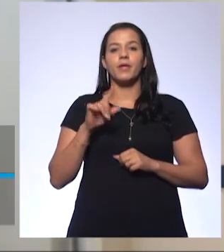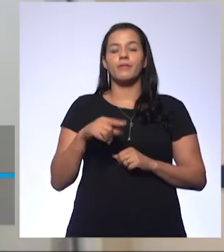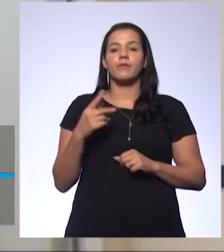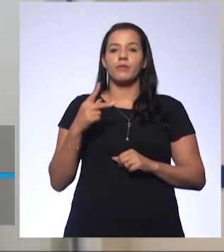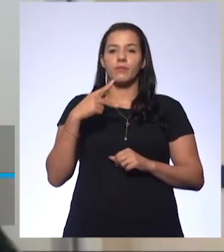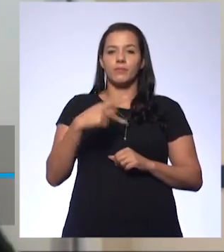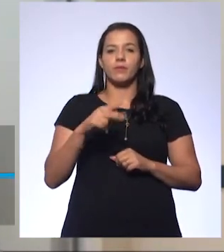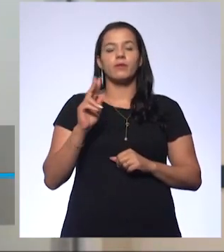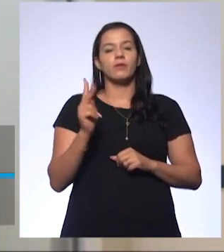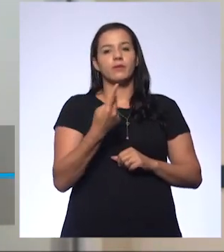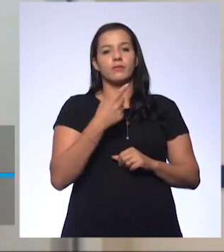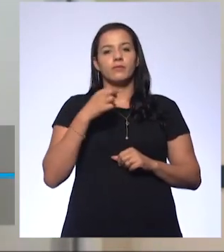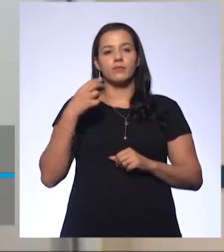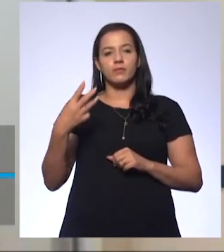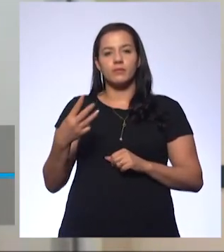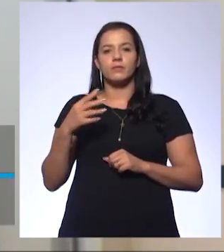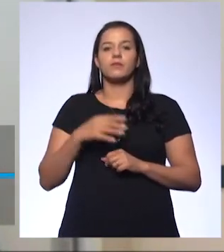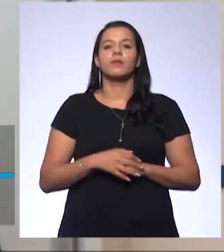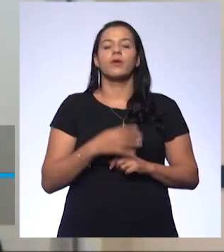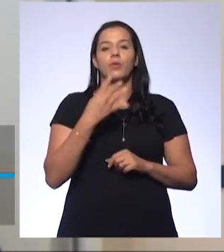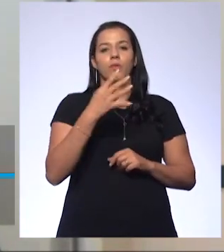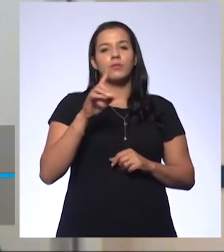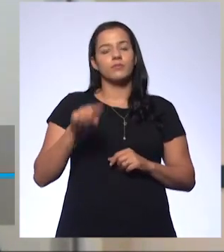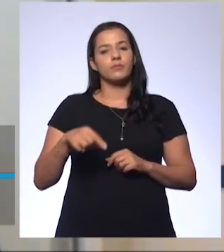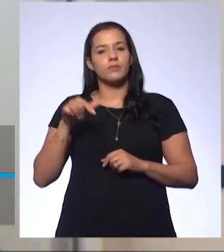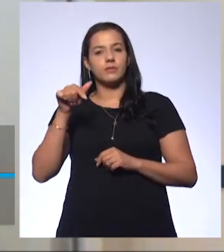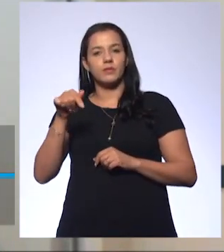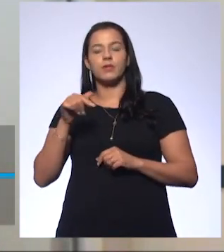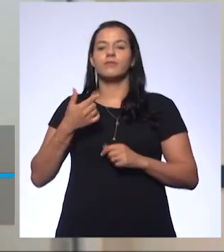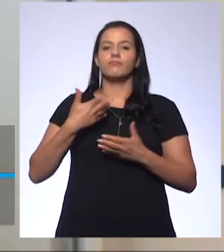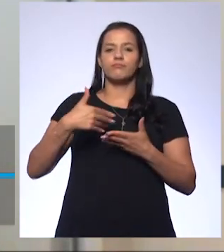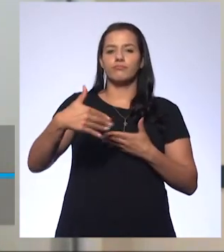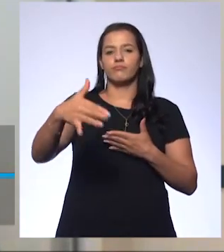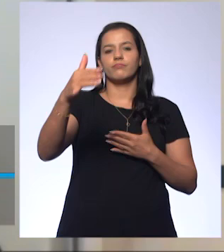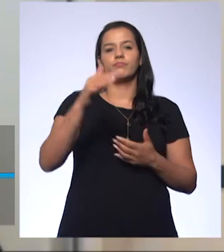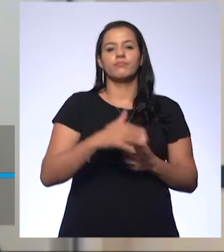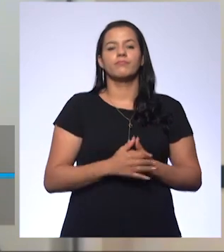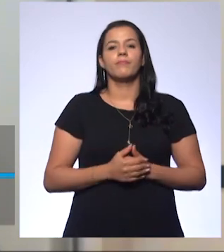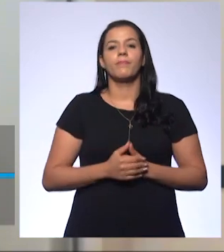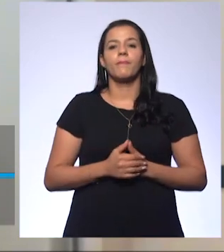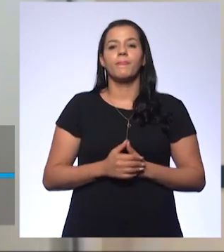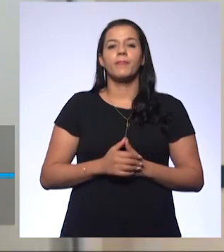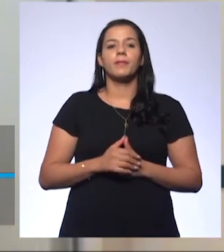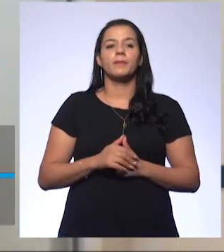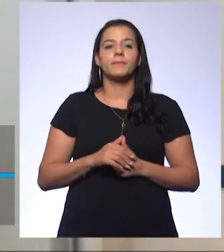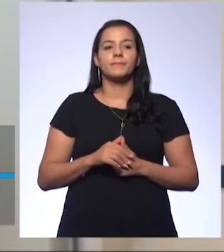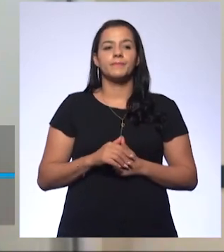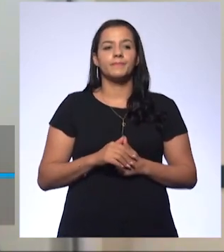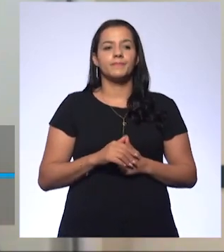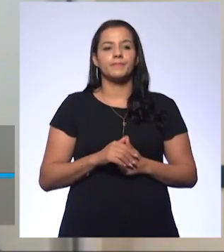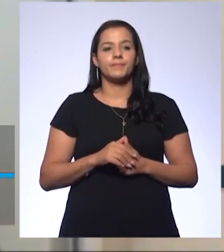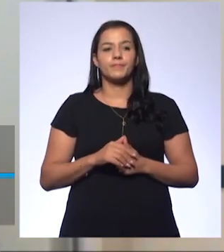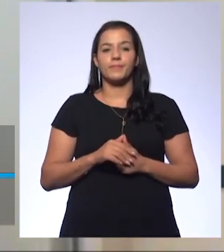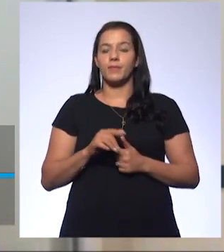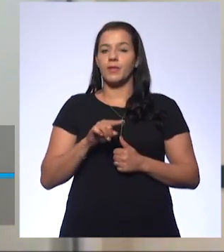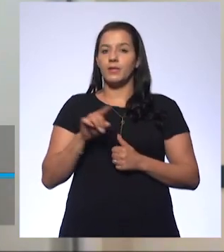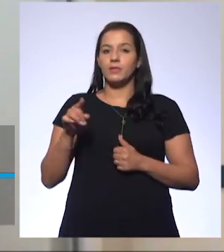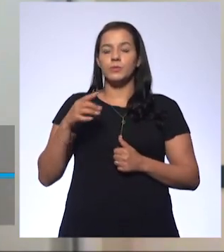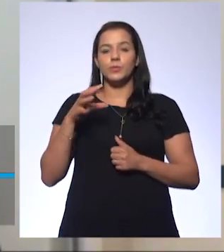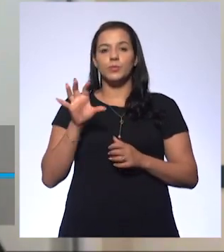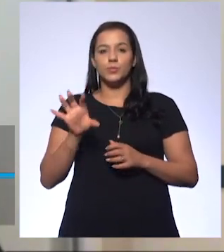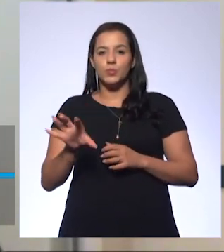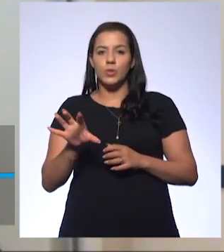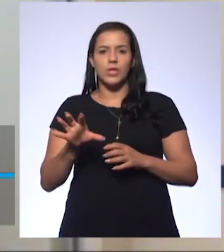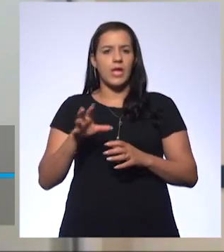,3, 4,7 e assim por diante. Esse material, essa maneira, ela é